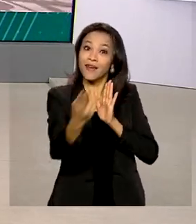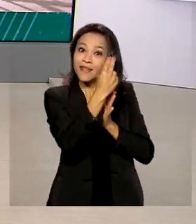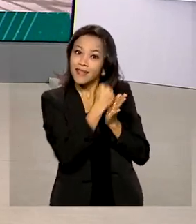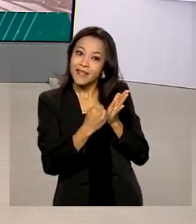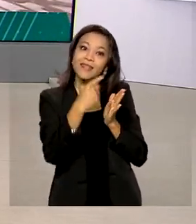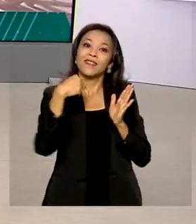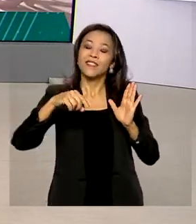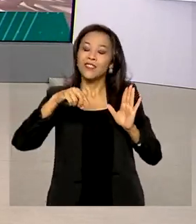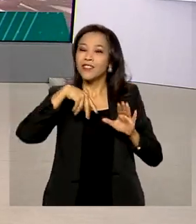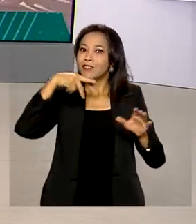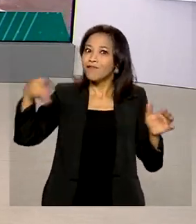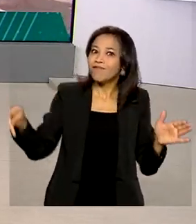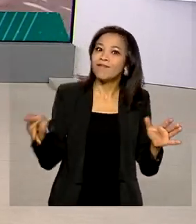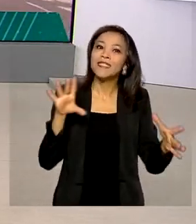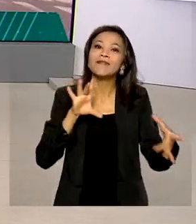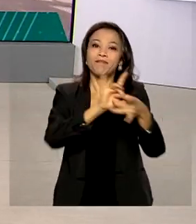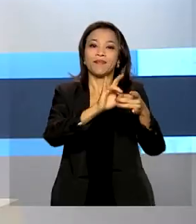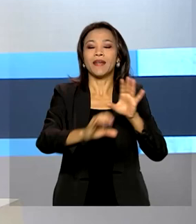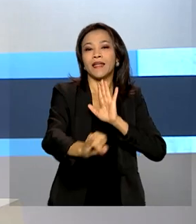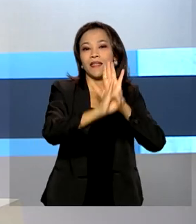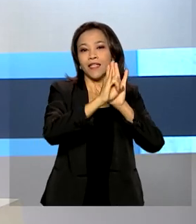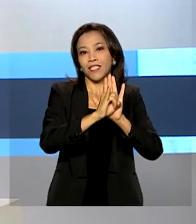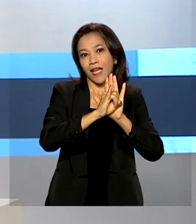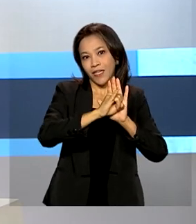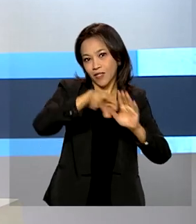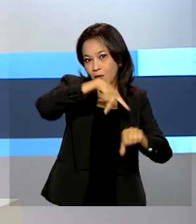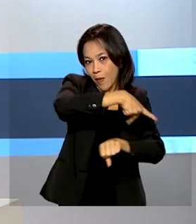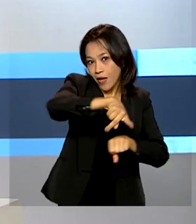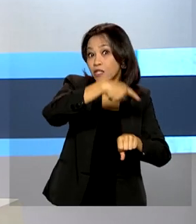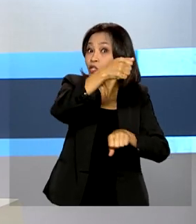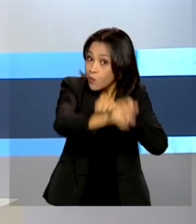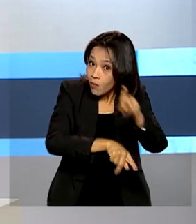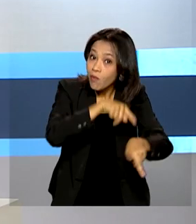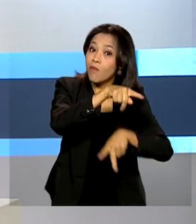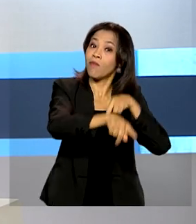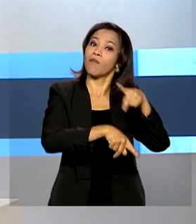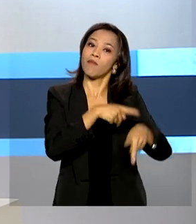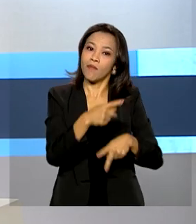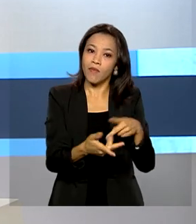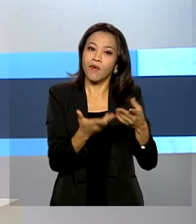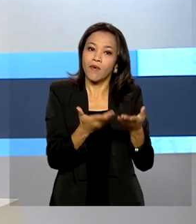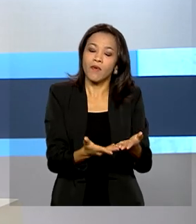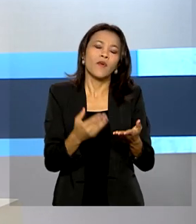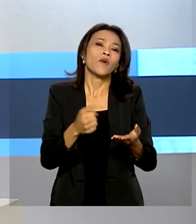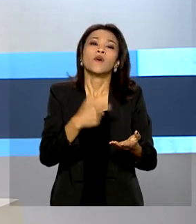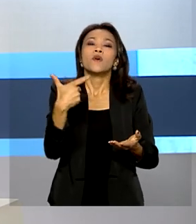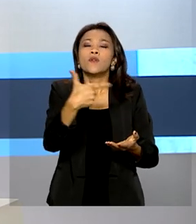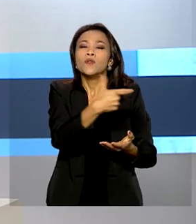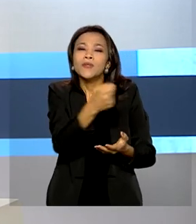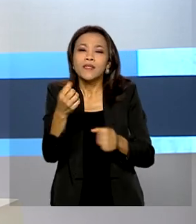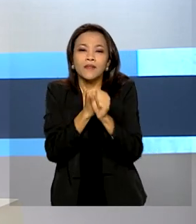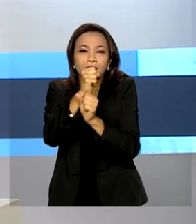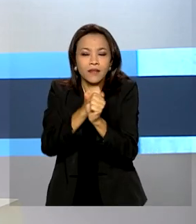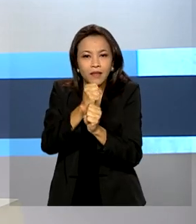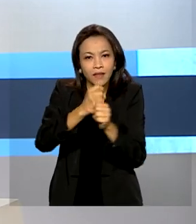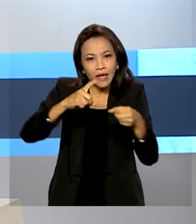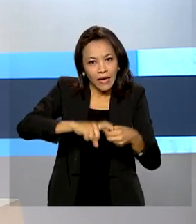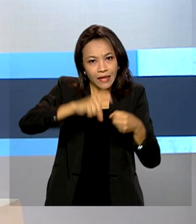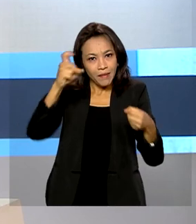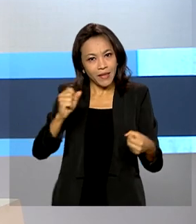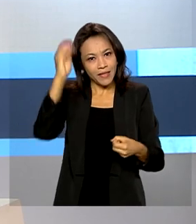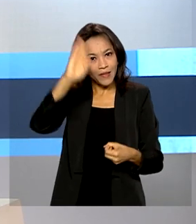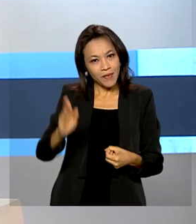e a identidade nacional de um povo. Nas comemorações dos 200 anos da independência do Brasil, vamos